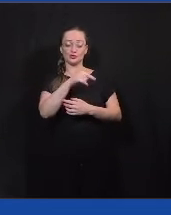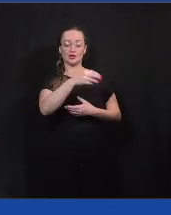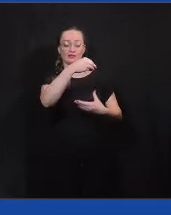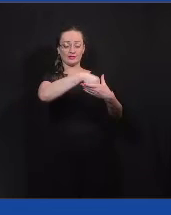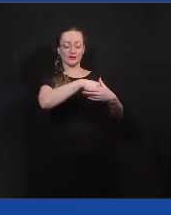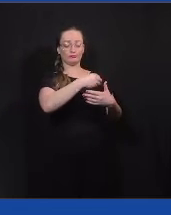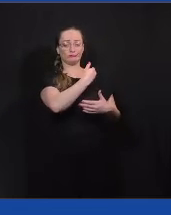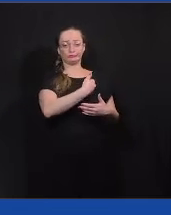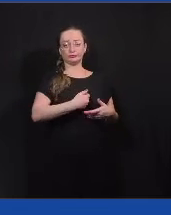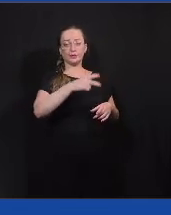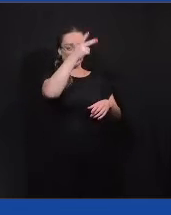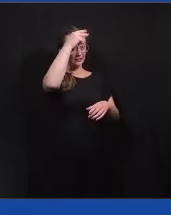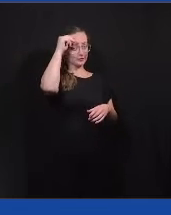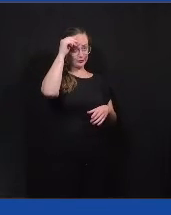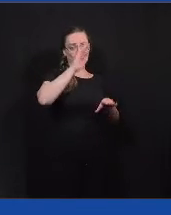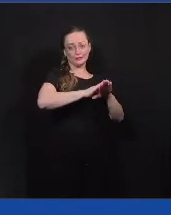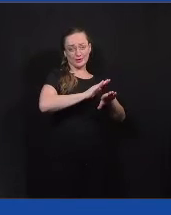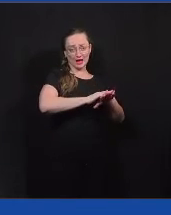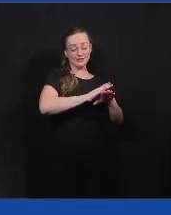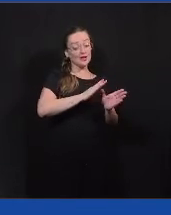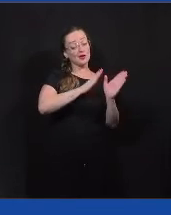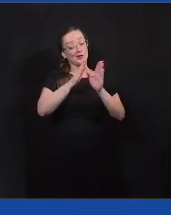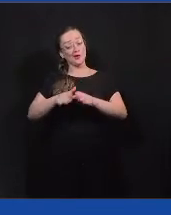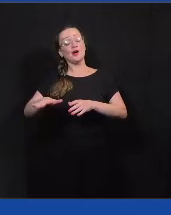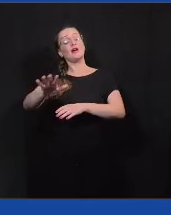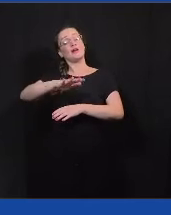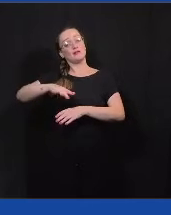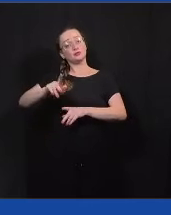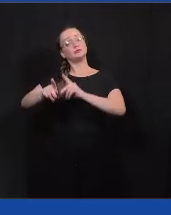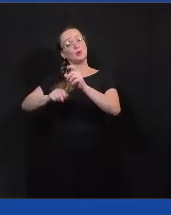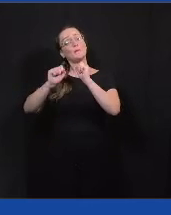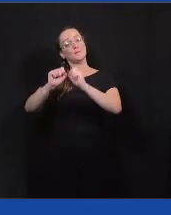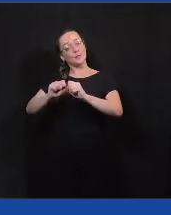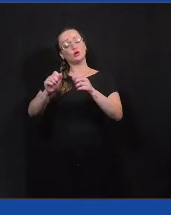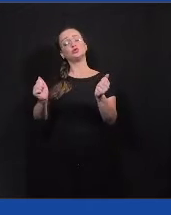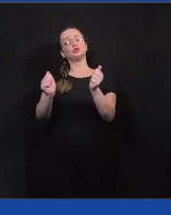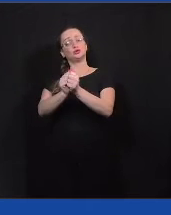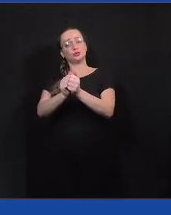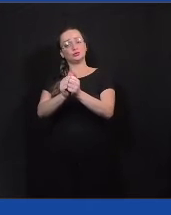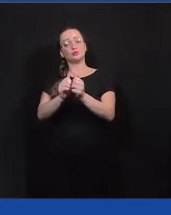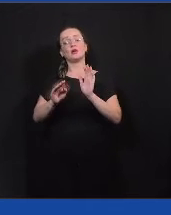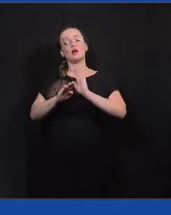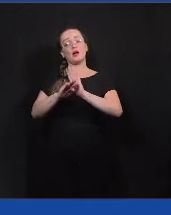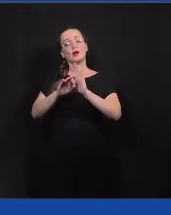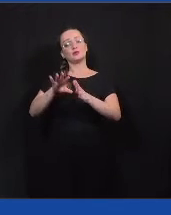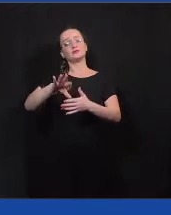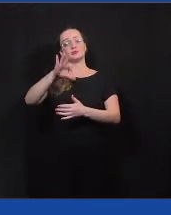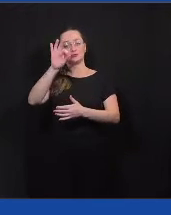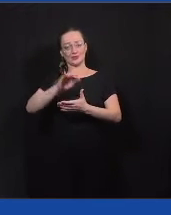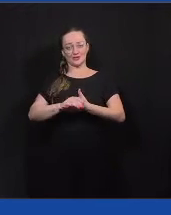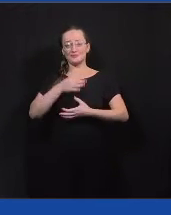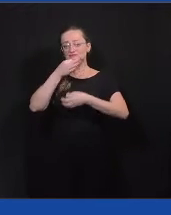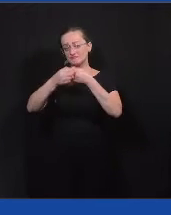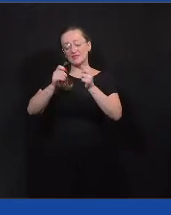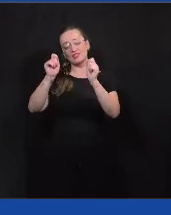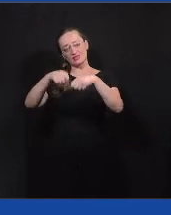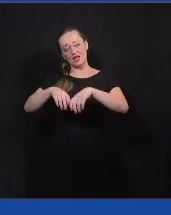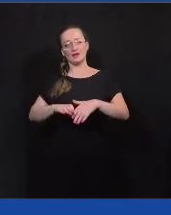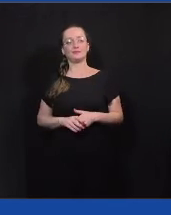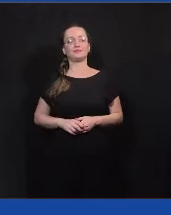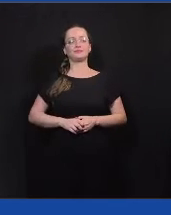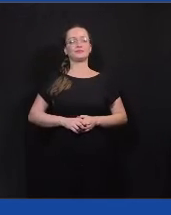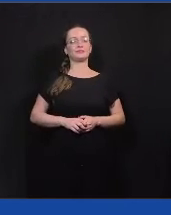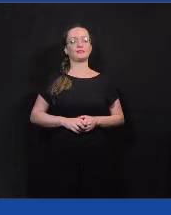do gabinete da prefeitura, a gente traz isso para que os cidadãos validem essa decisão e tragam legitimidade